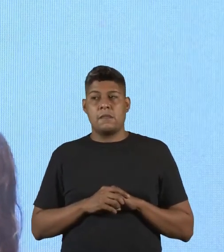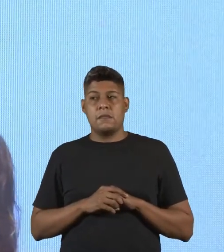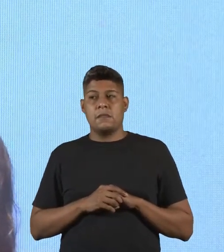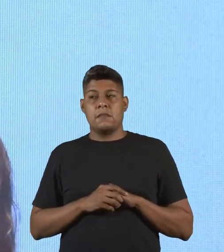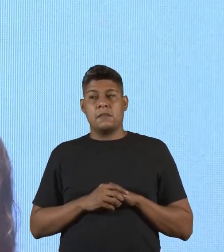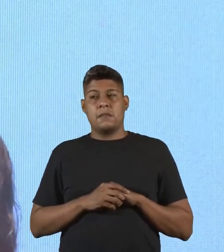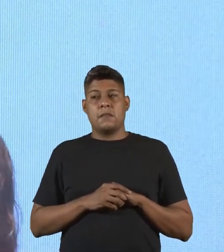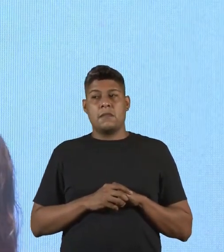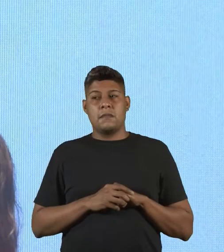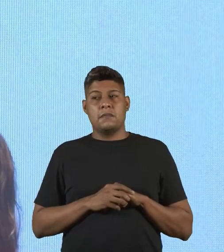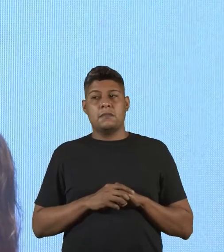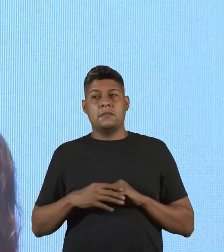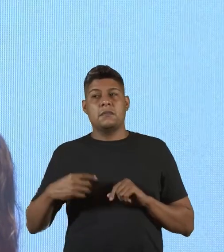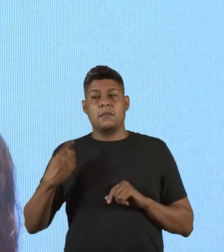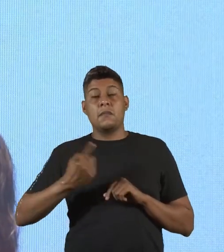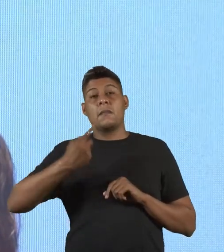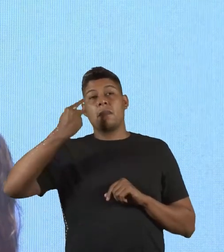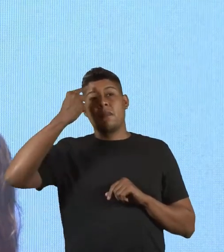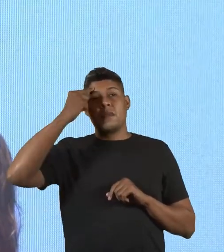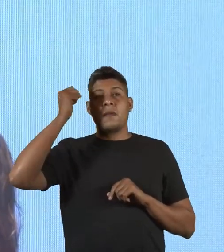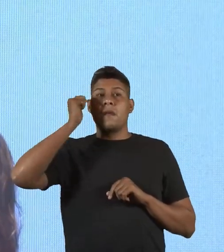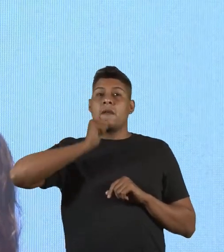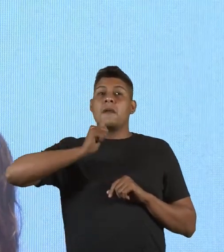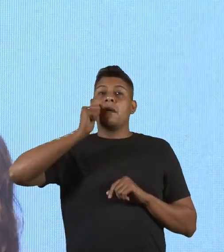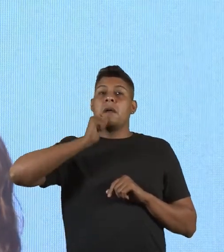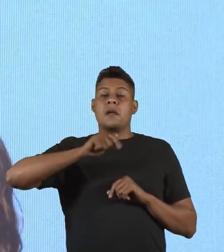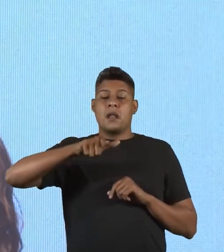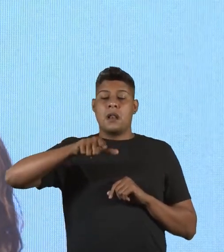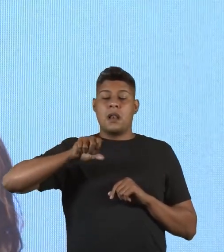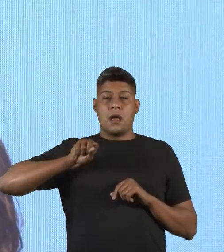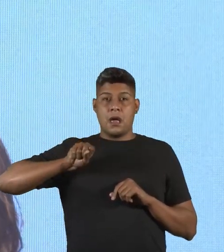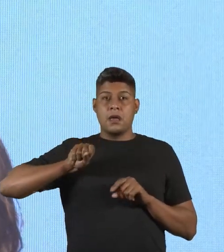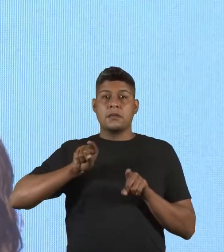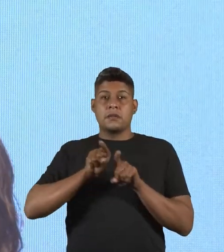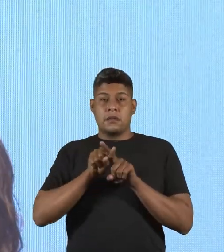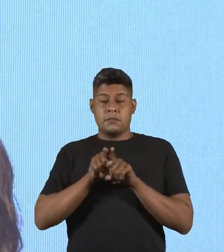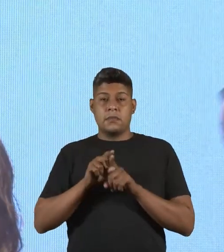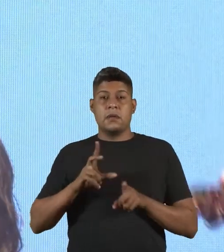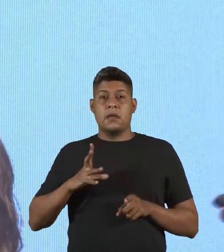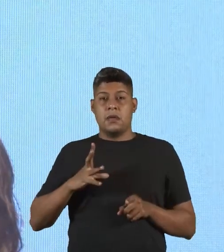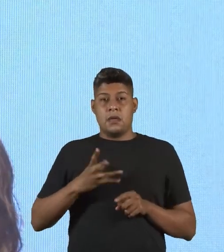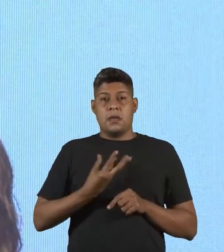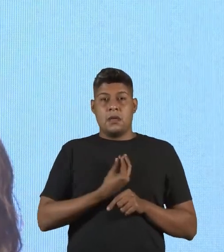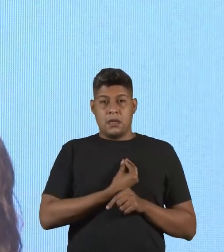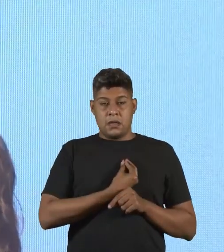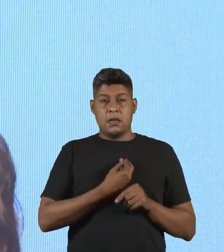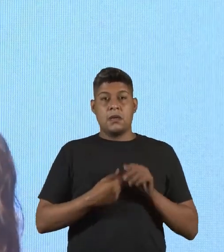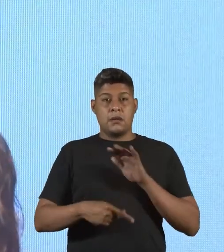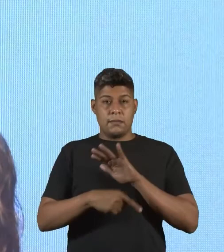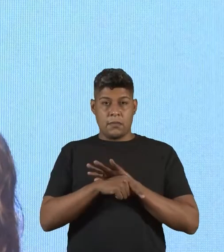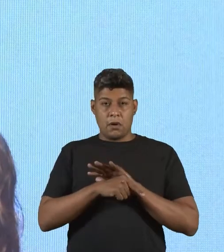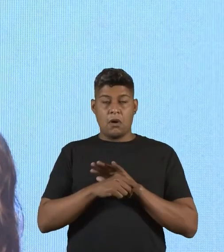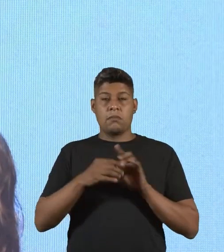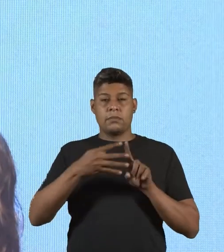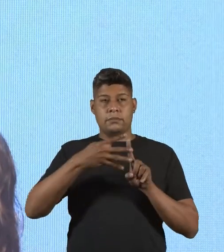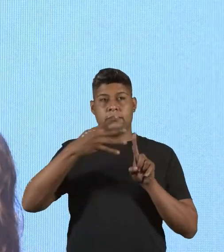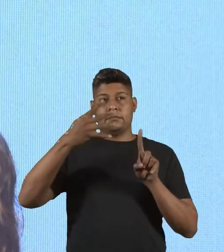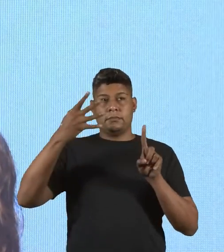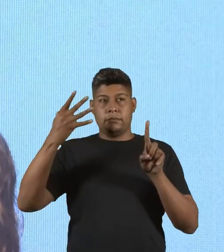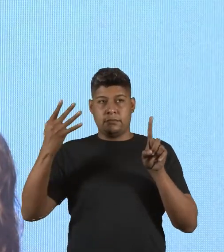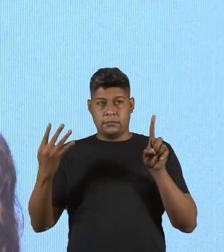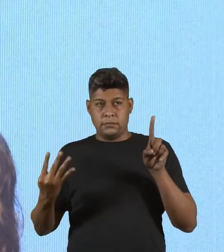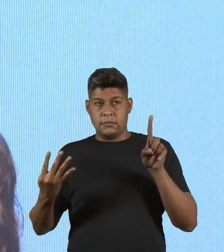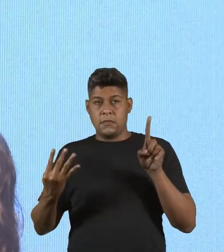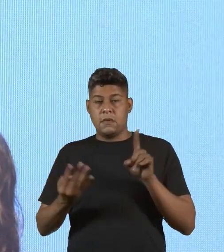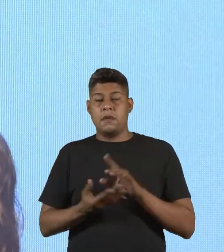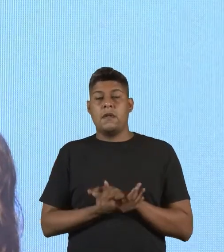Quando a gente pensa nas mulheres lésbicas e transgêneros, que são parte da população LGBTQIA